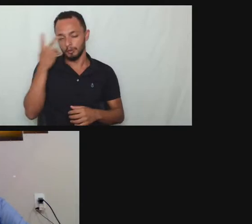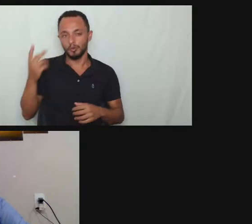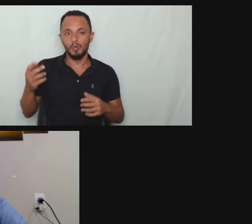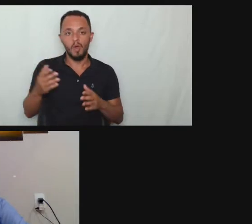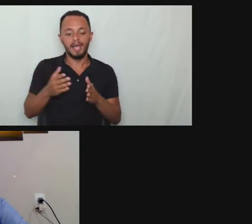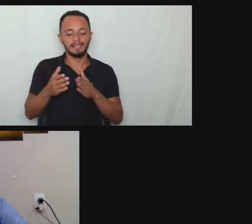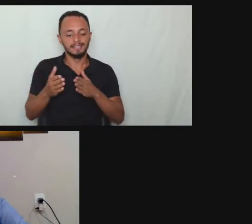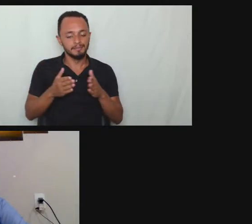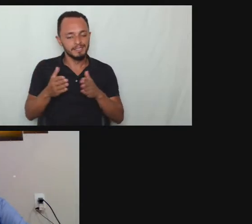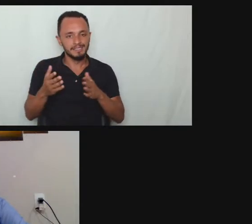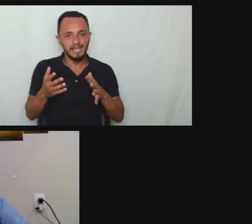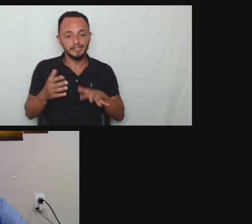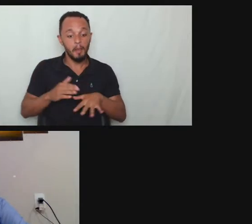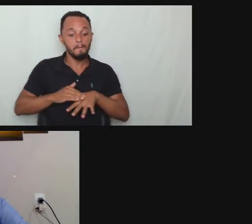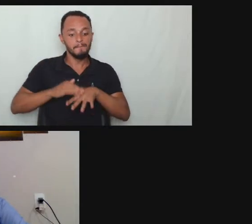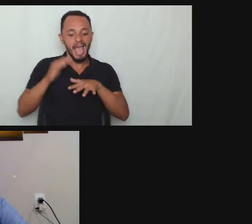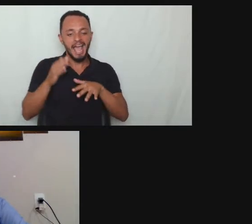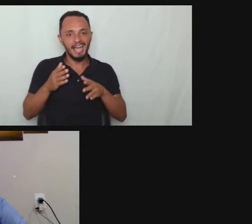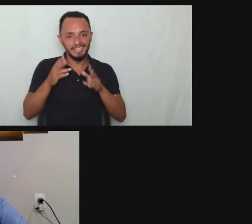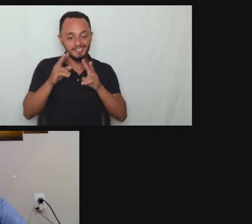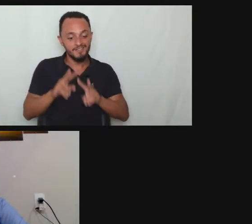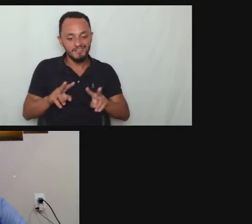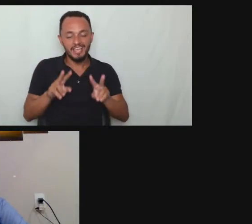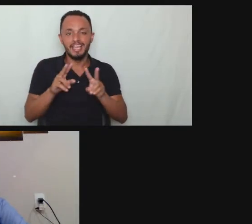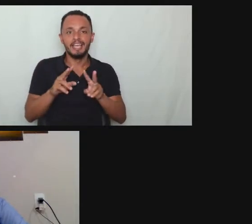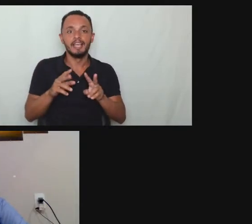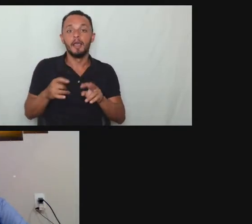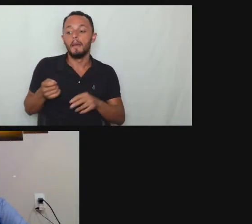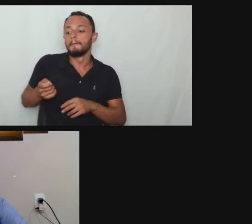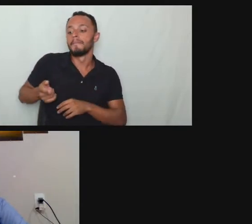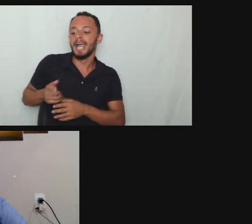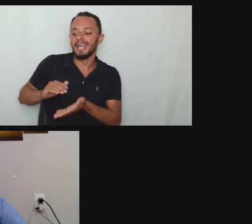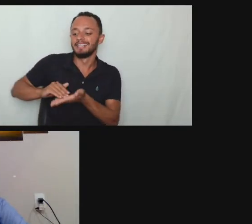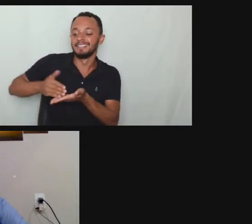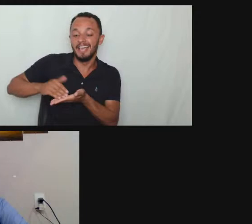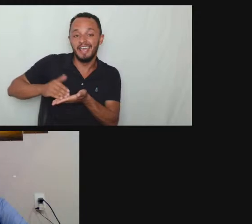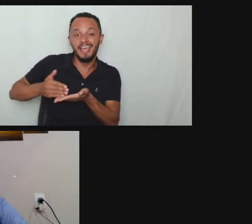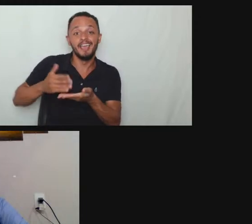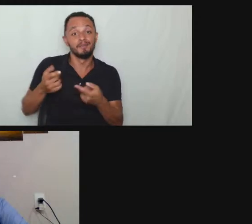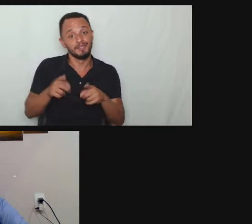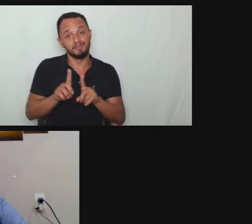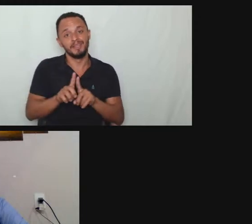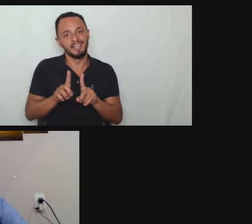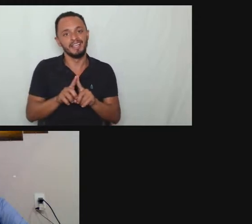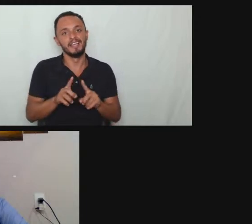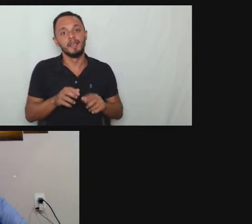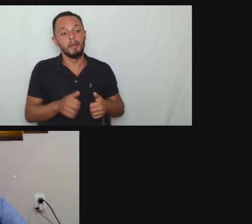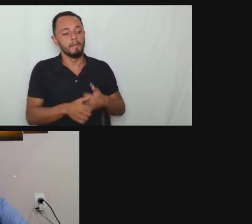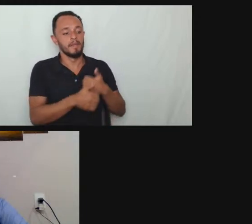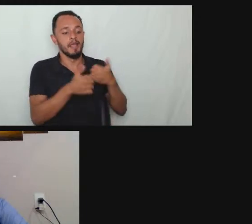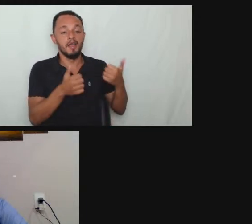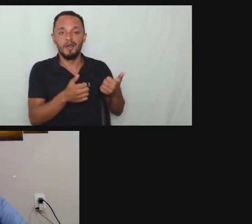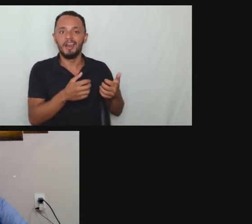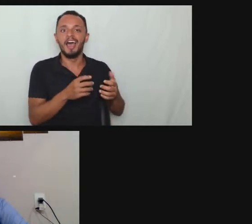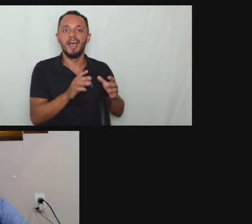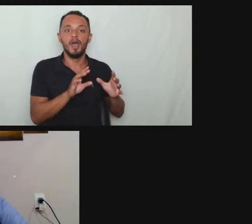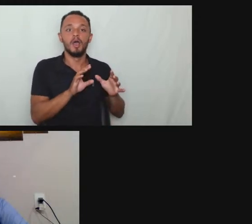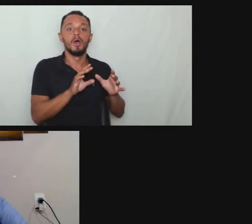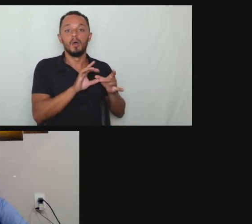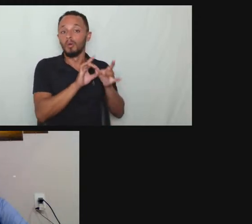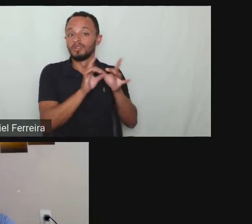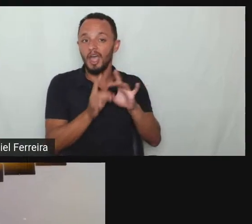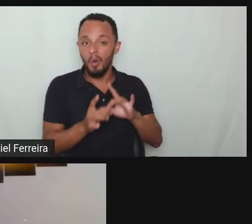vão ver mais anúncios vai voltar a gente vai conseguir pagar os empregos a gente vai conseguir melhorar o nosso conteúdo entendeu tu?